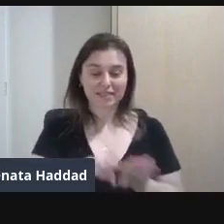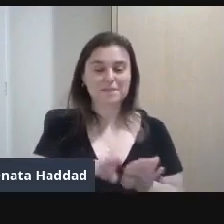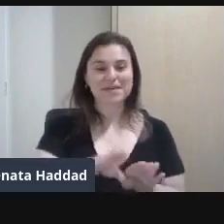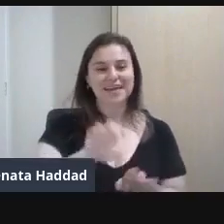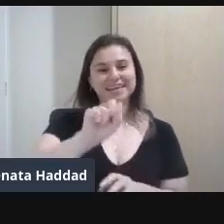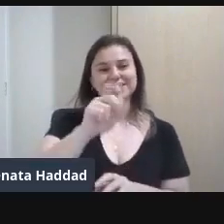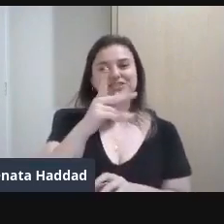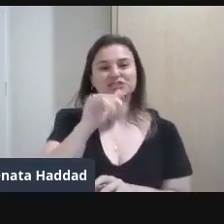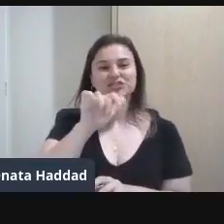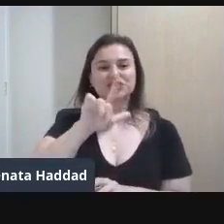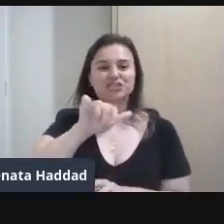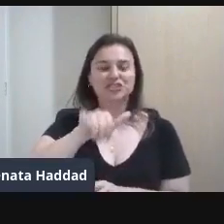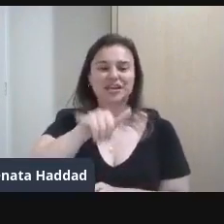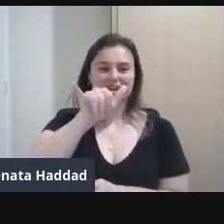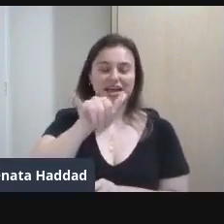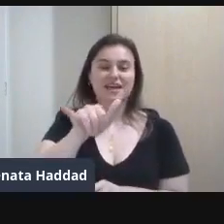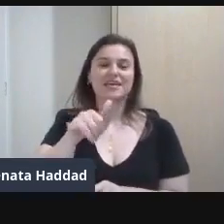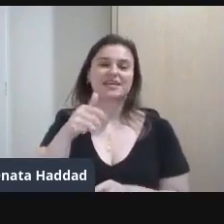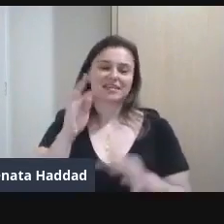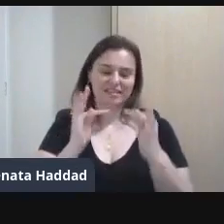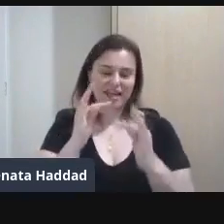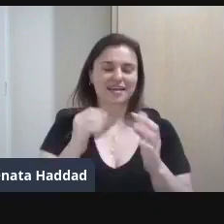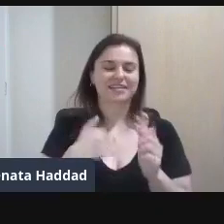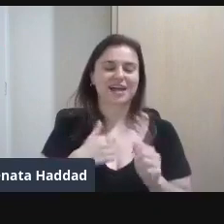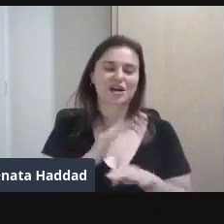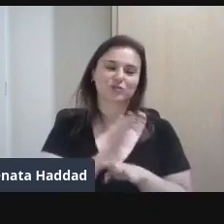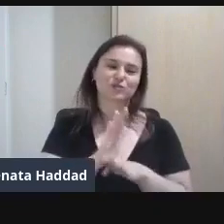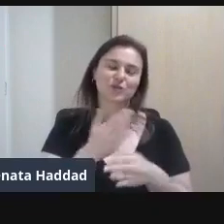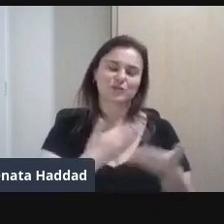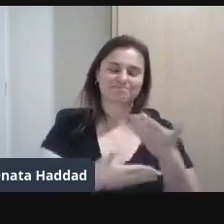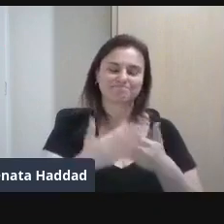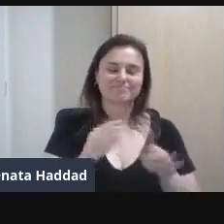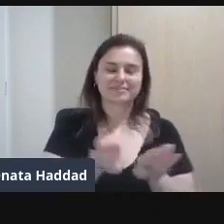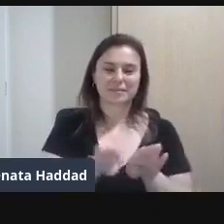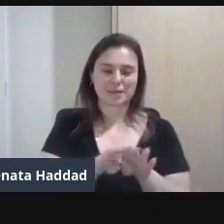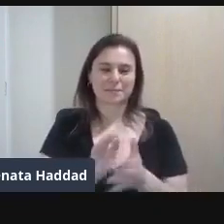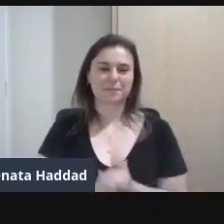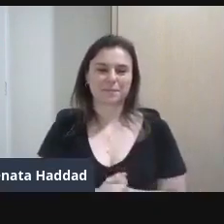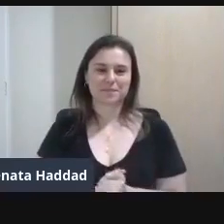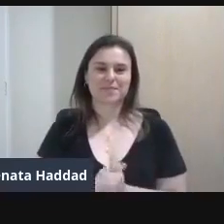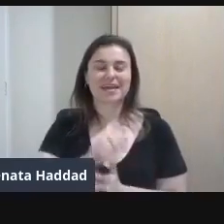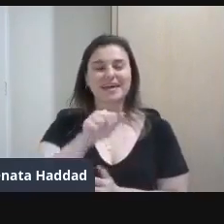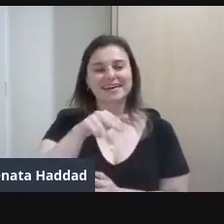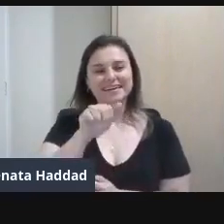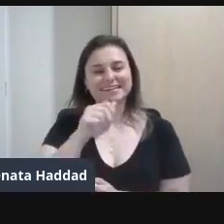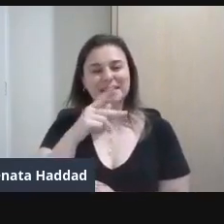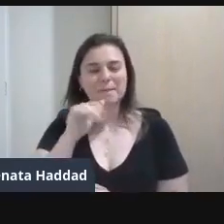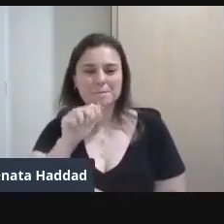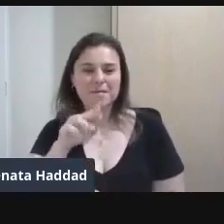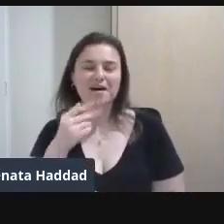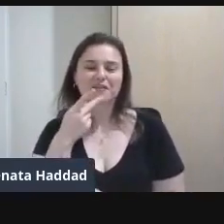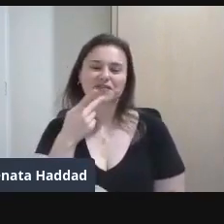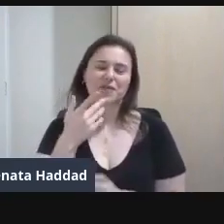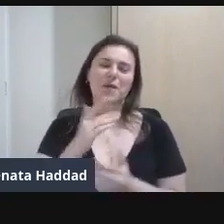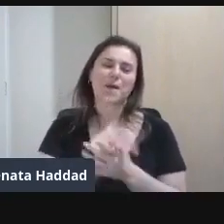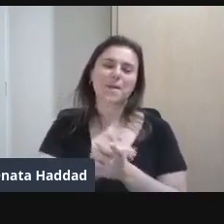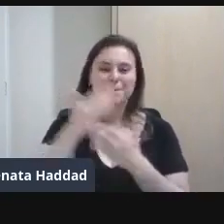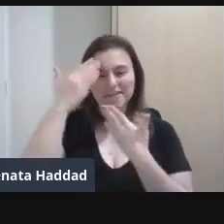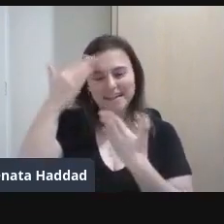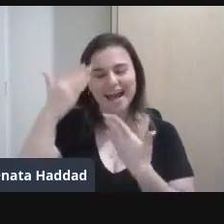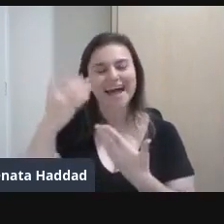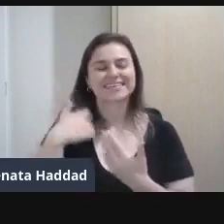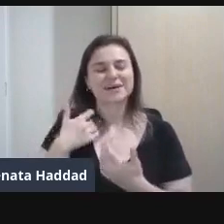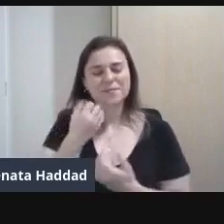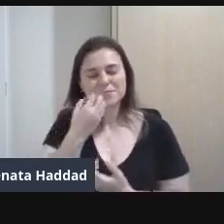com a gente Aqui também Na técnica Nossa, muito obrigado Ana Paula Xavier Amei Muito obrigada Ana Paula Que bom que você esteve aqui